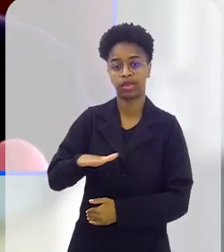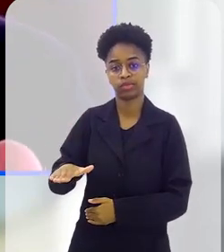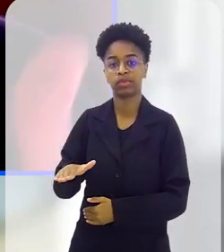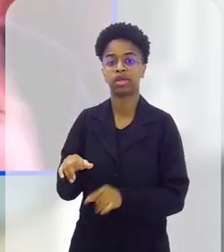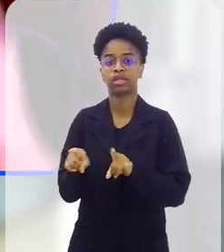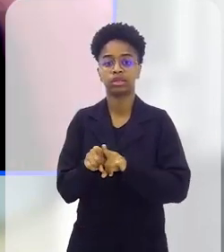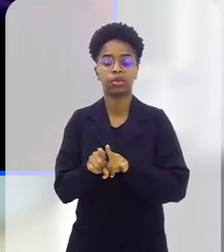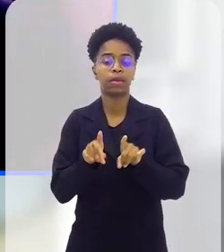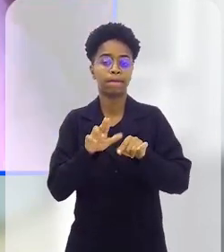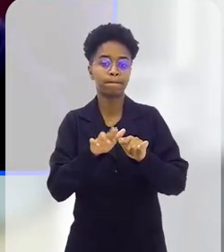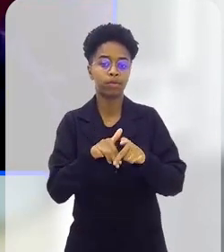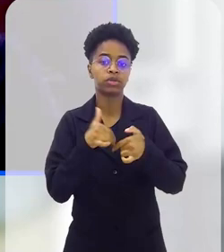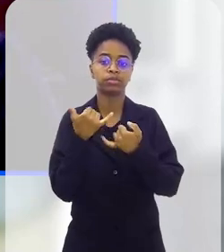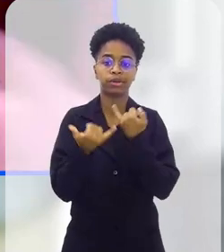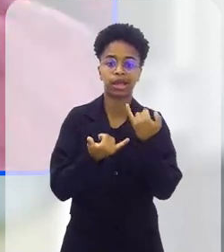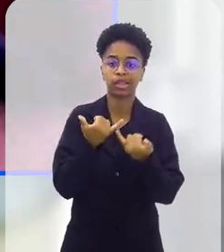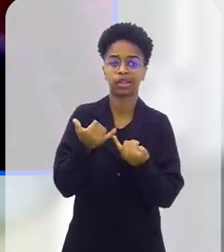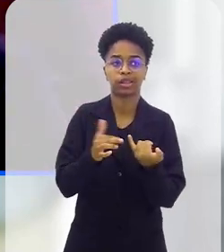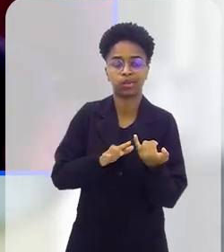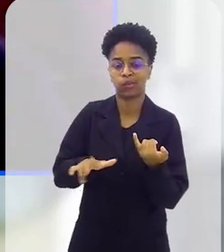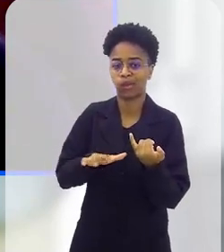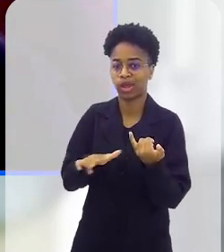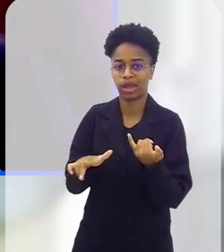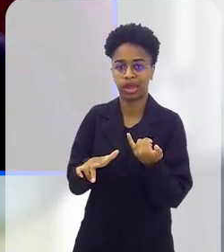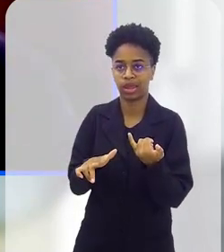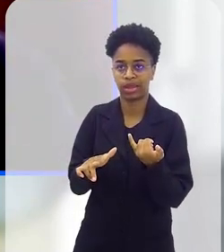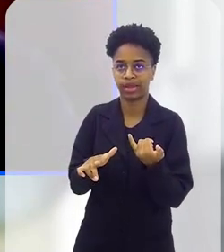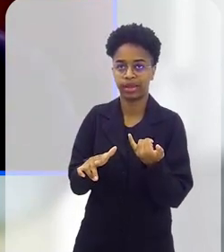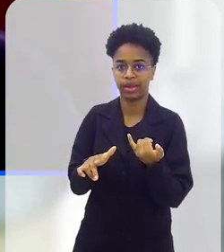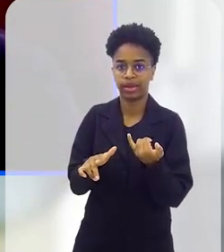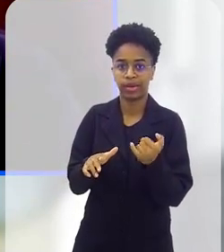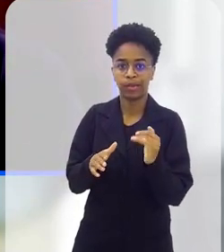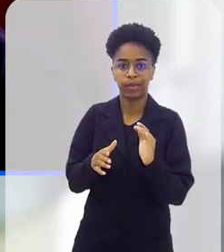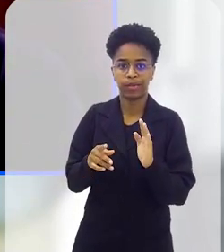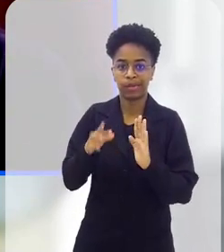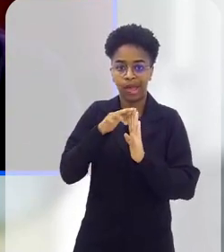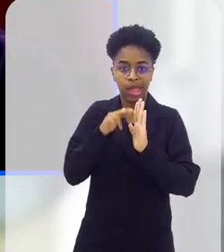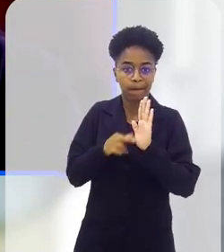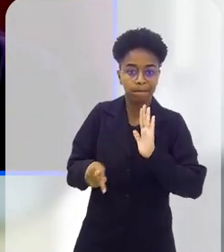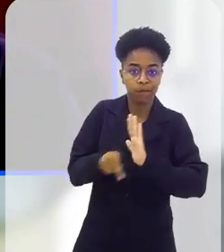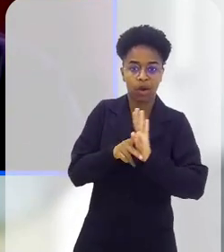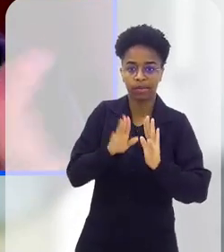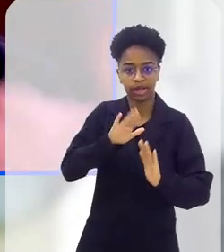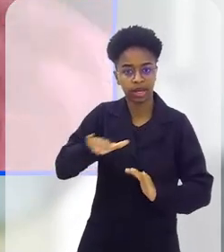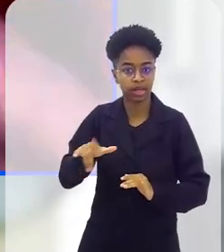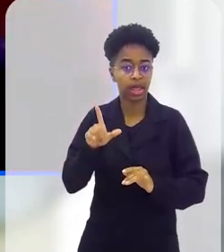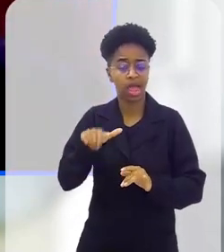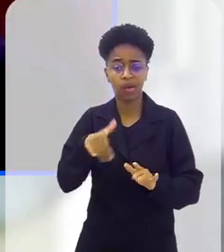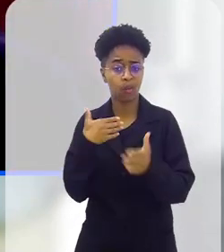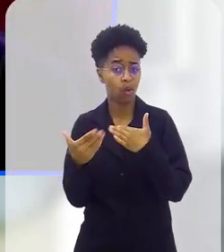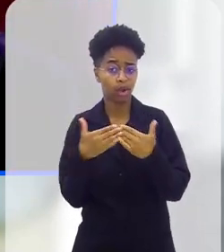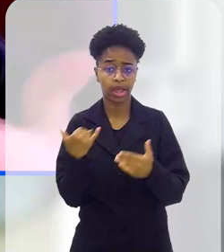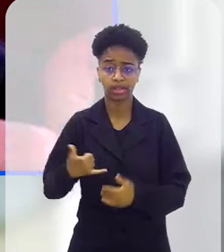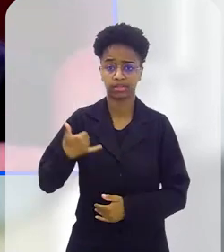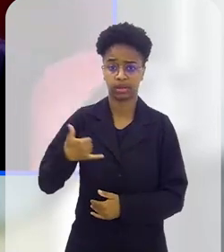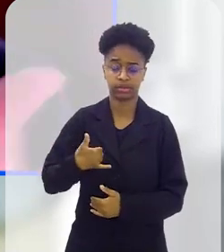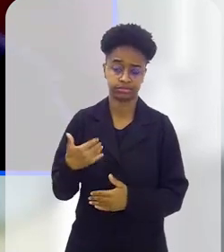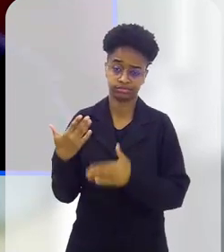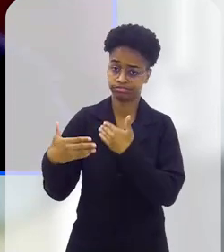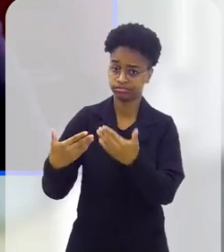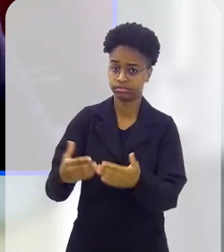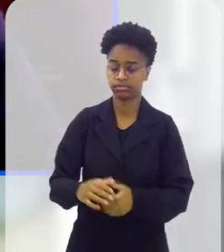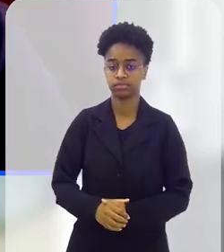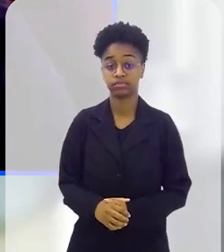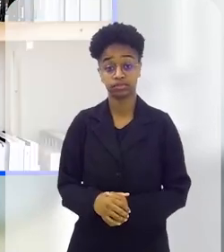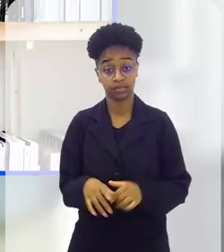desenvolvimento infantil, justamente porque o brincar, ele não é uma premissa das crianças, brincar em qualquer idade, por aí vai.